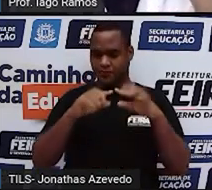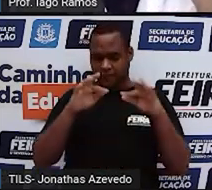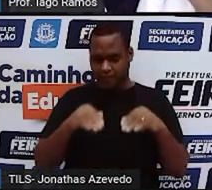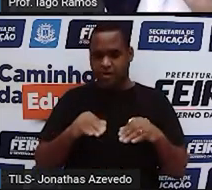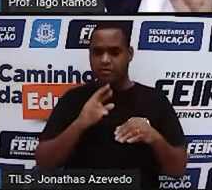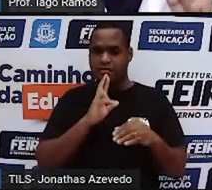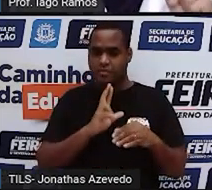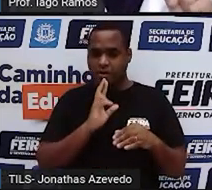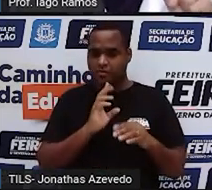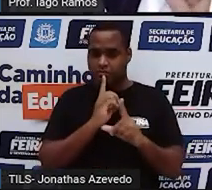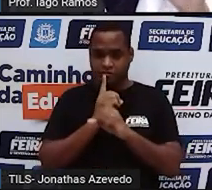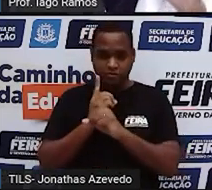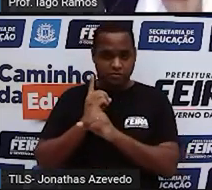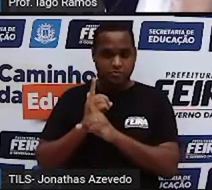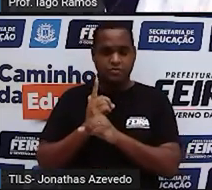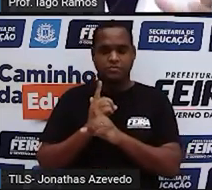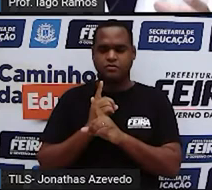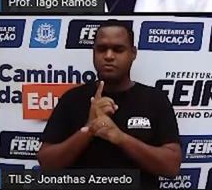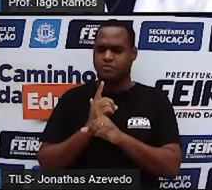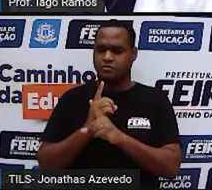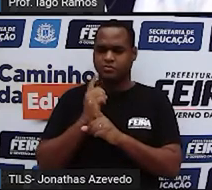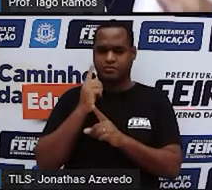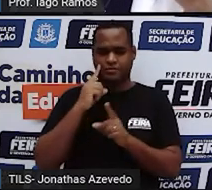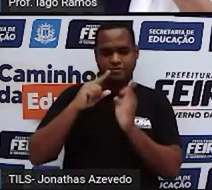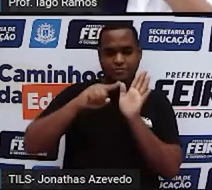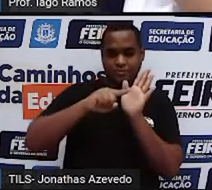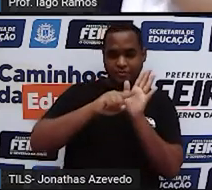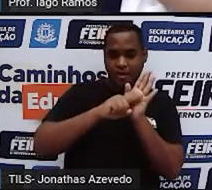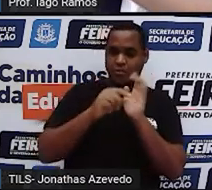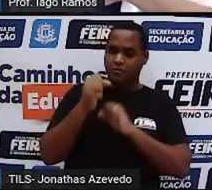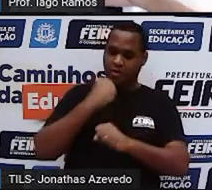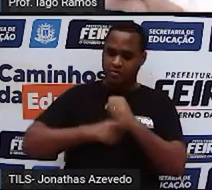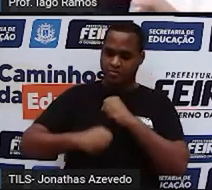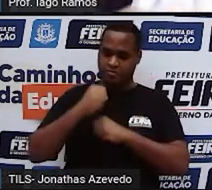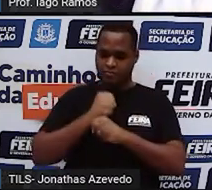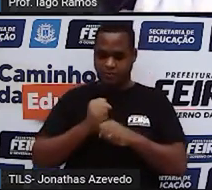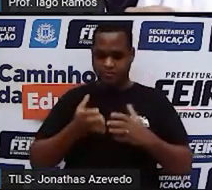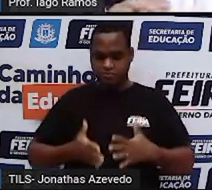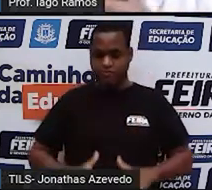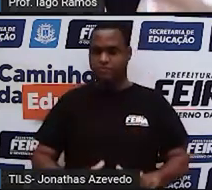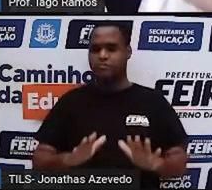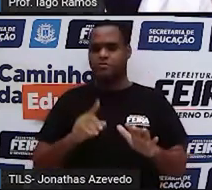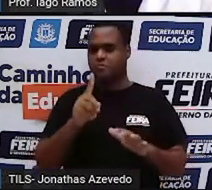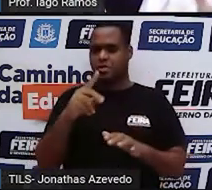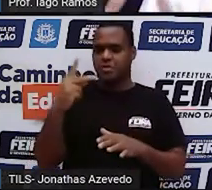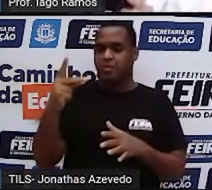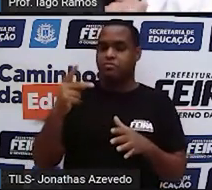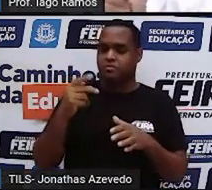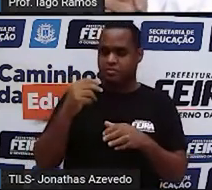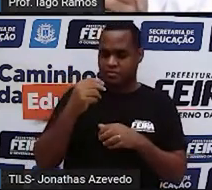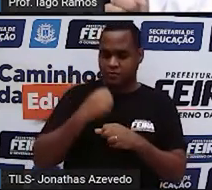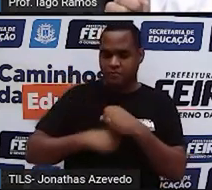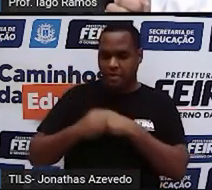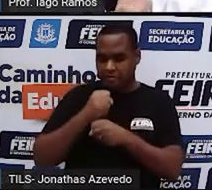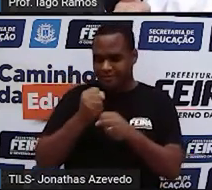último resultado que você achou agora, você vai fazer menos o ano que você nasceu. Eu não sei o ano que você nasceu.